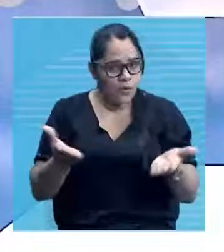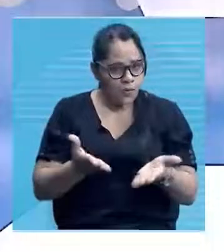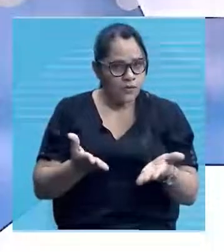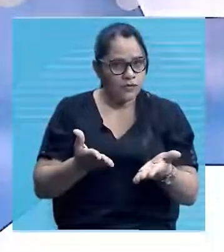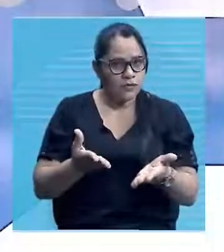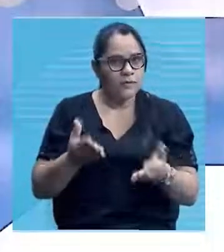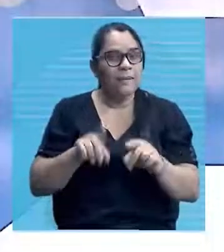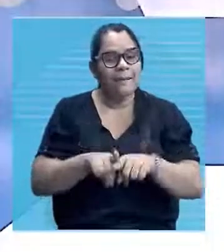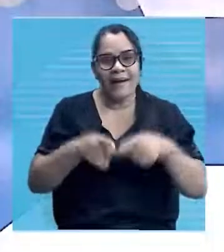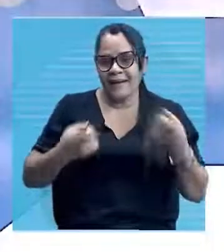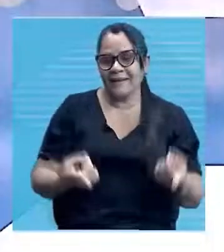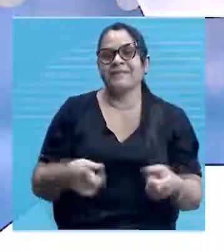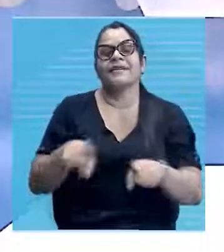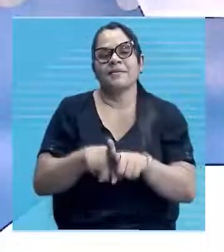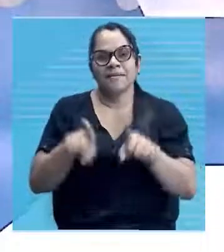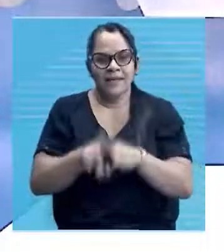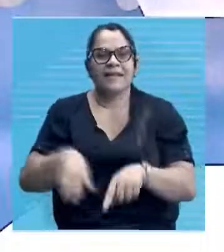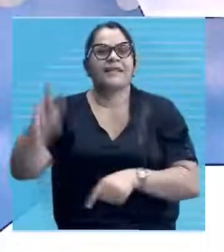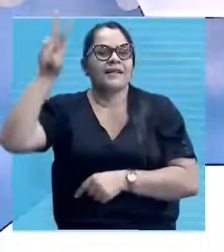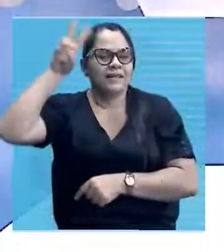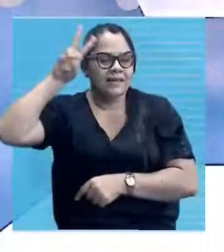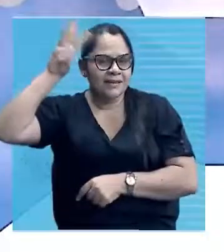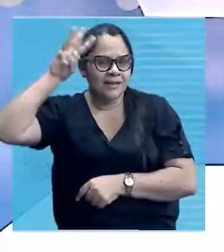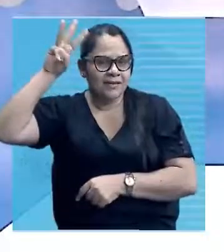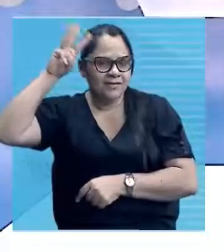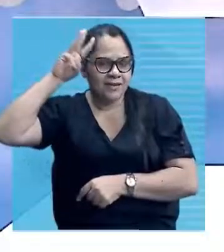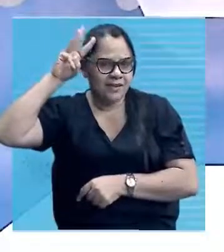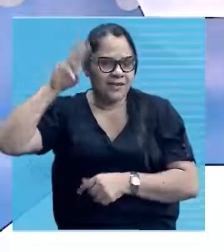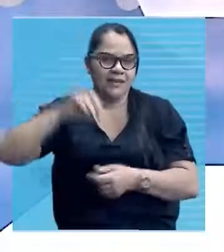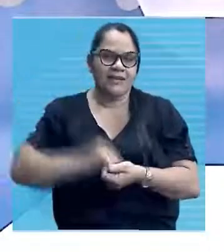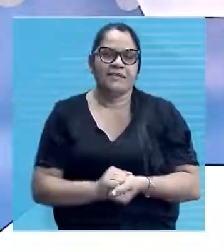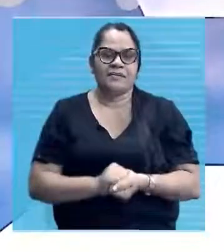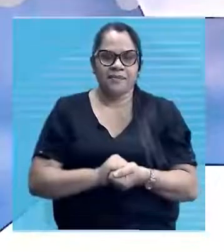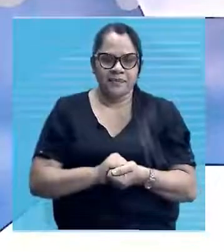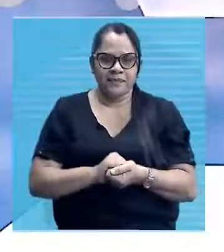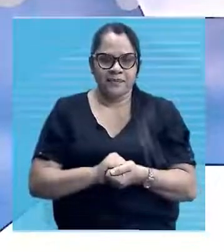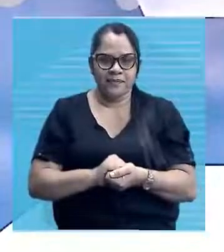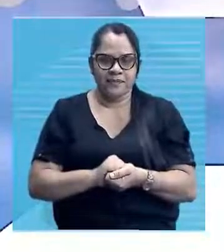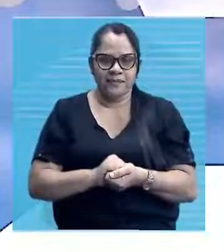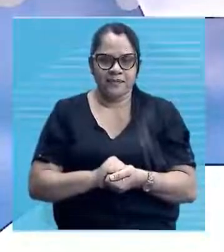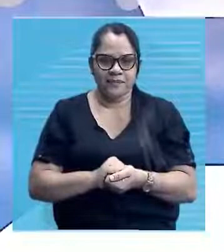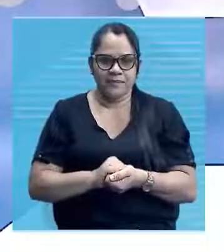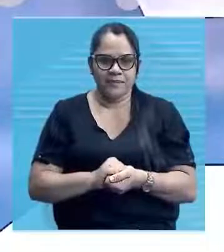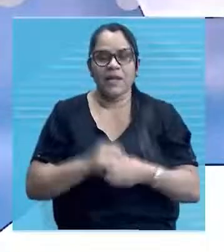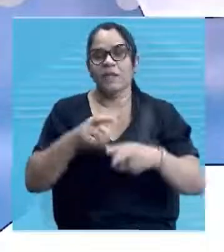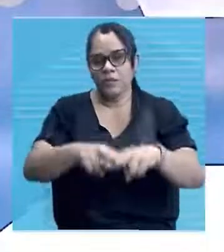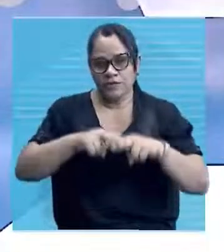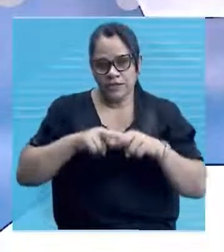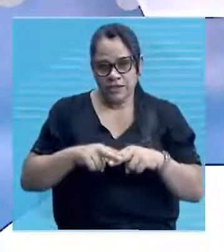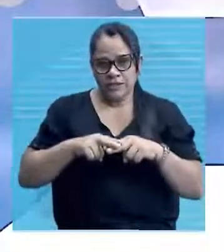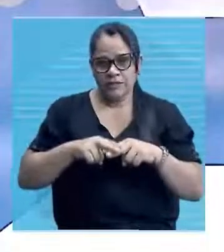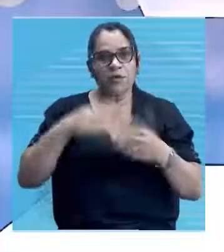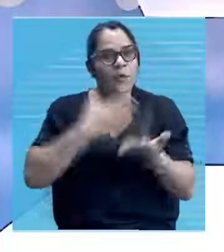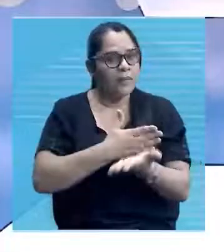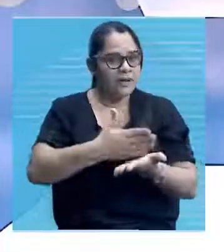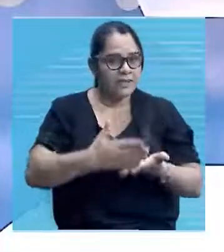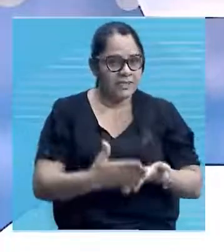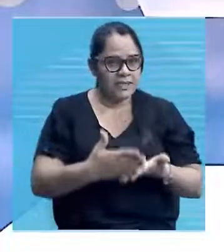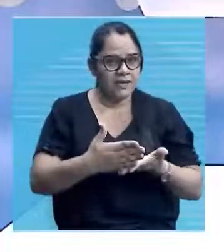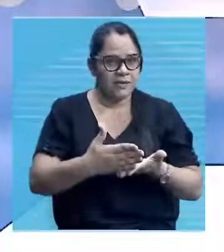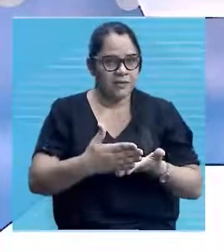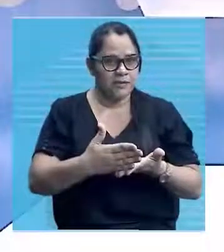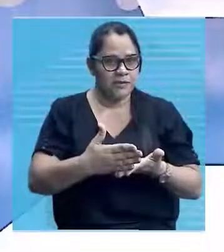tirar o máximo proveito possível desta aula, tá? Ou seja, é por isso que nós já partimos logo aí para